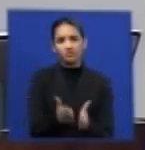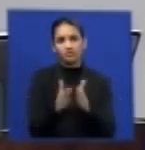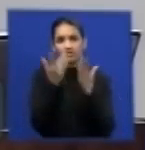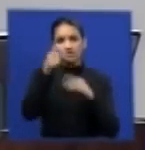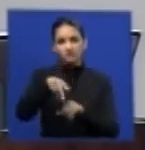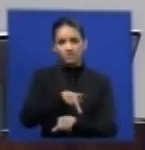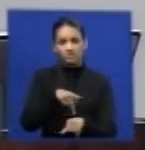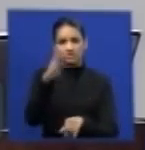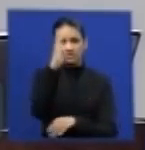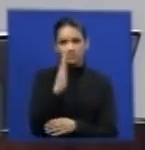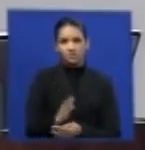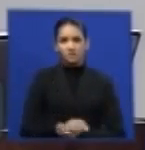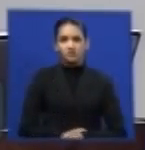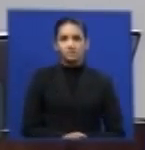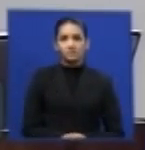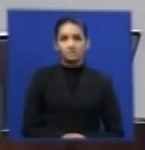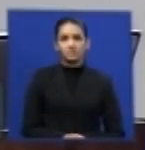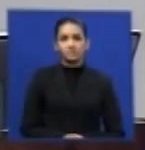desse país